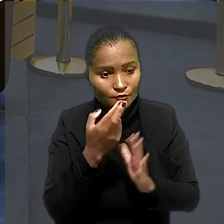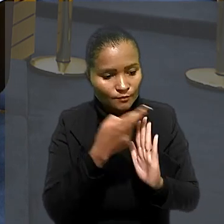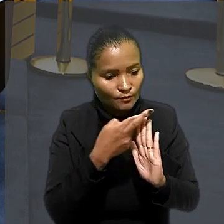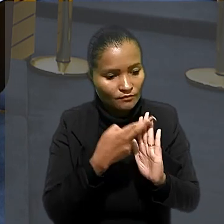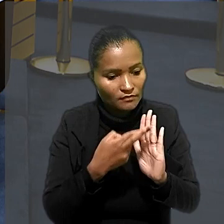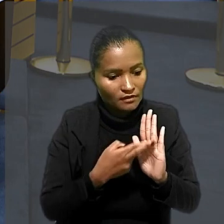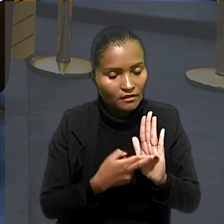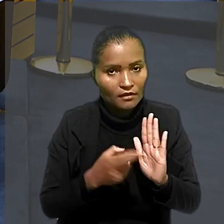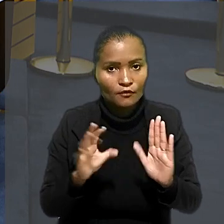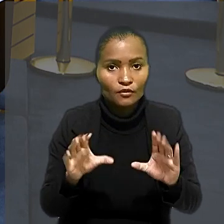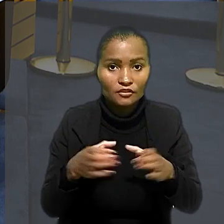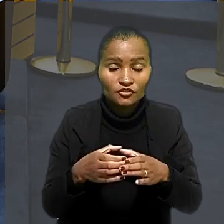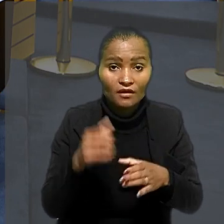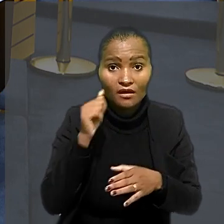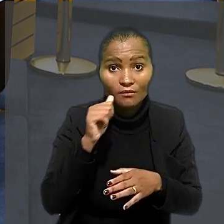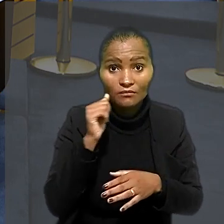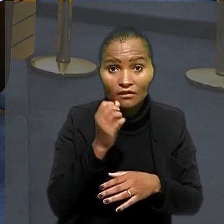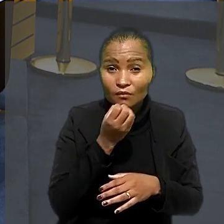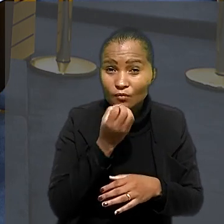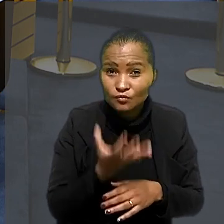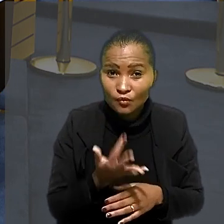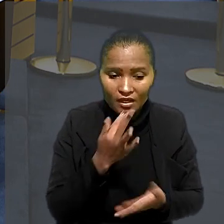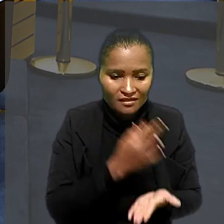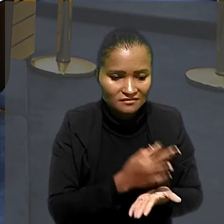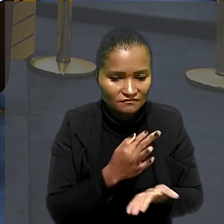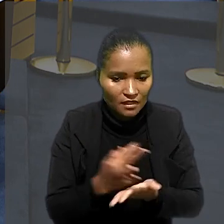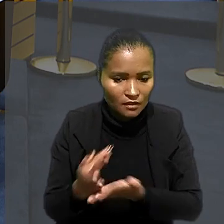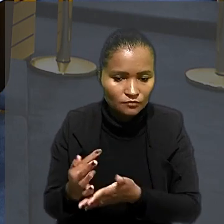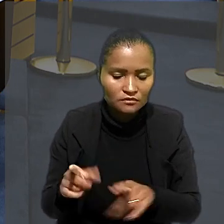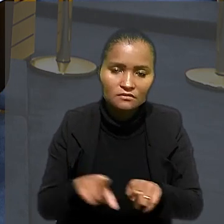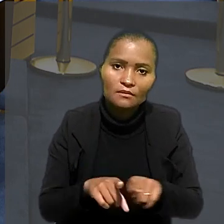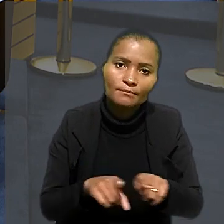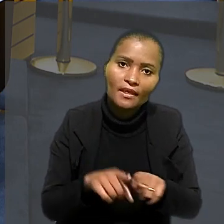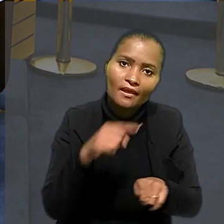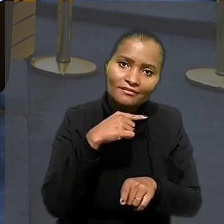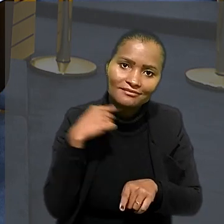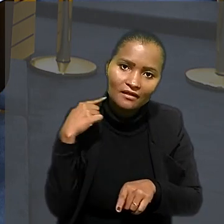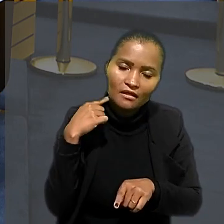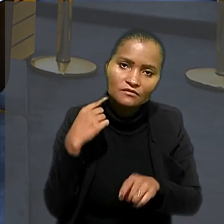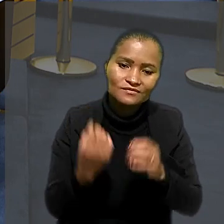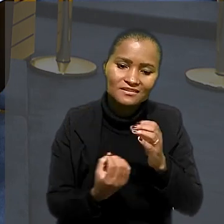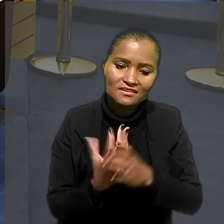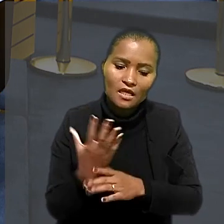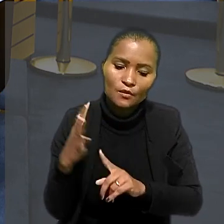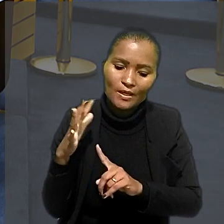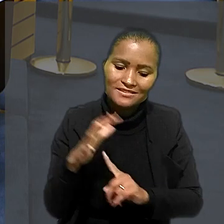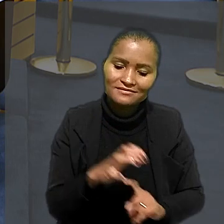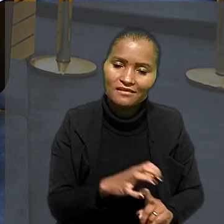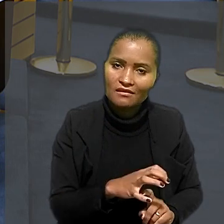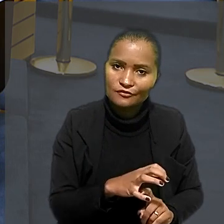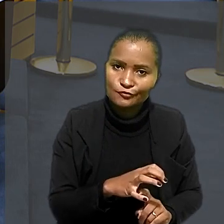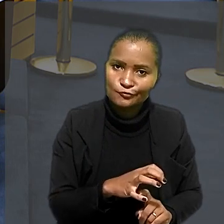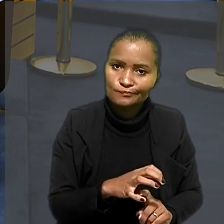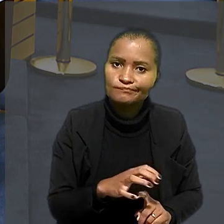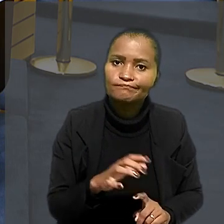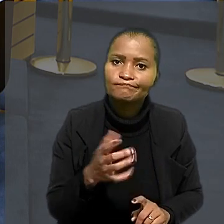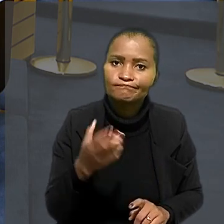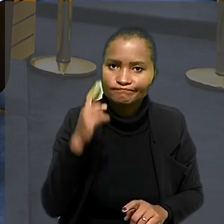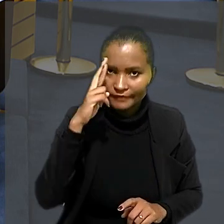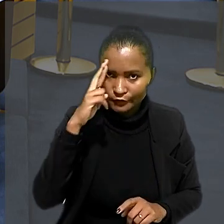norma coletiva, ela contou que as faltas e os atrasos geraram assédio por parte da chefia.